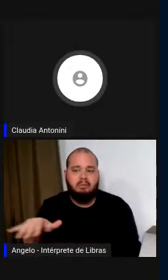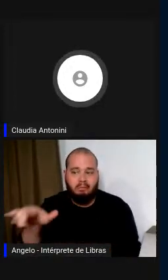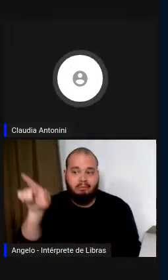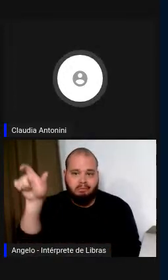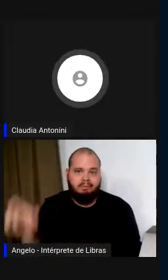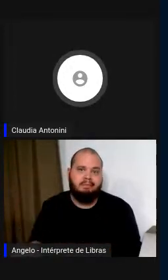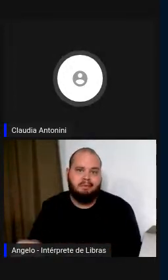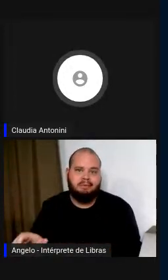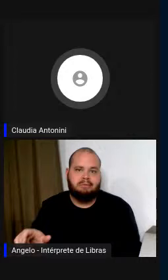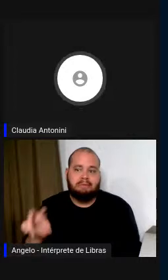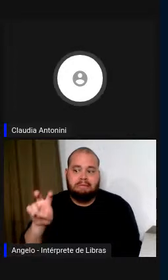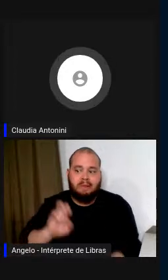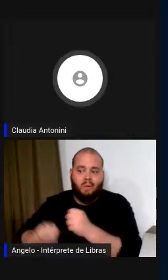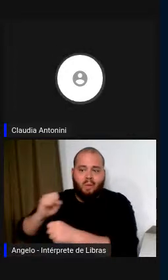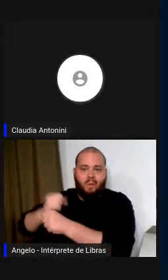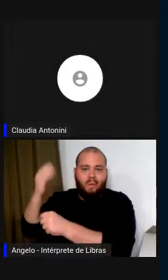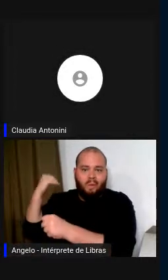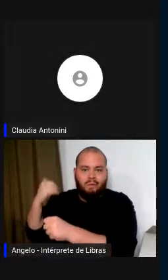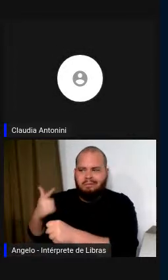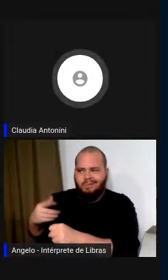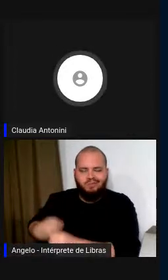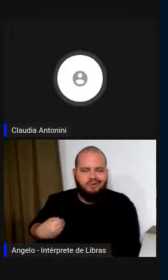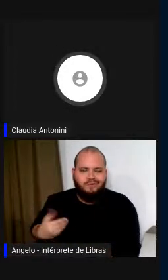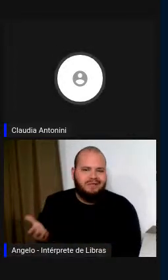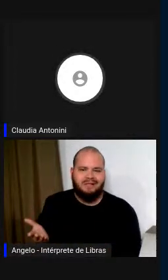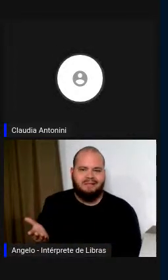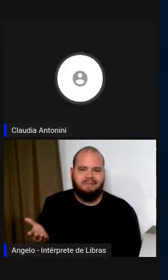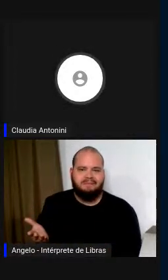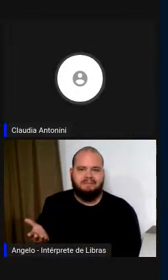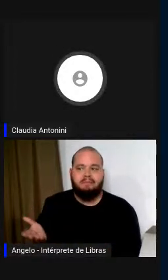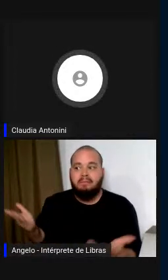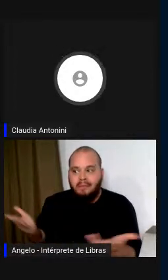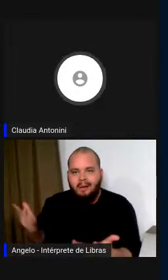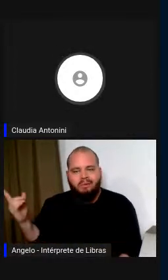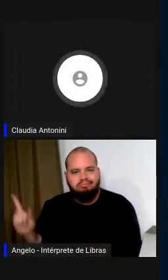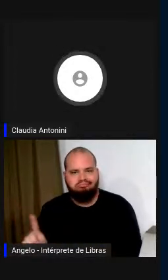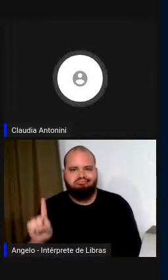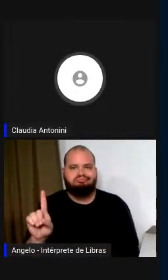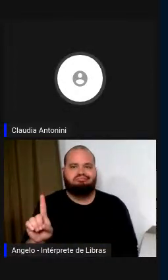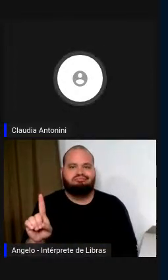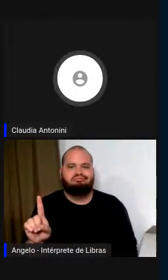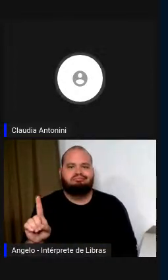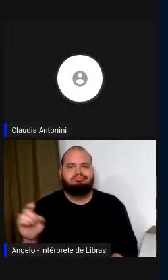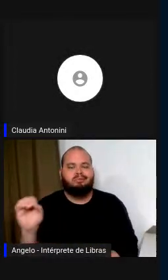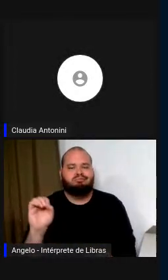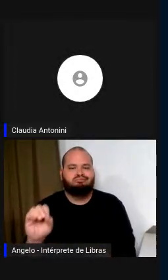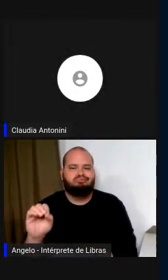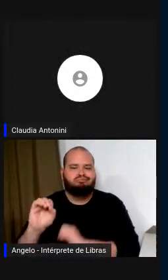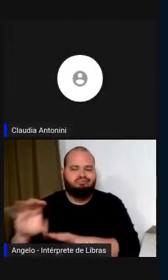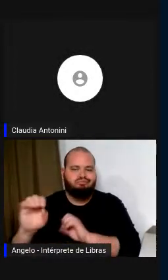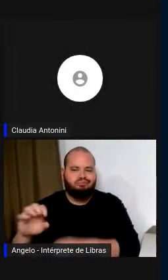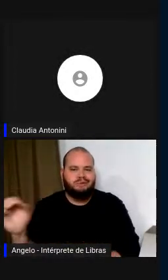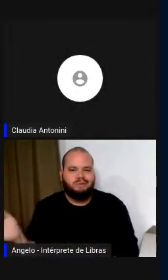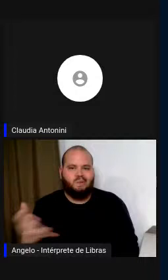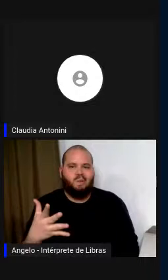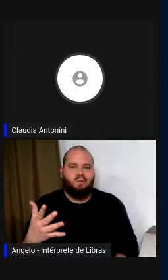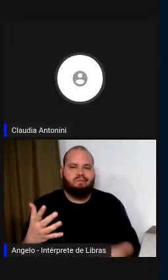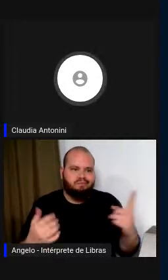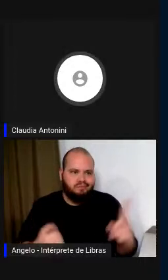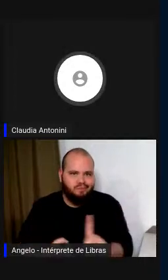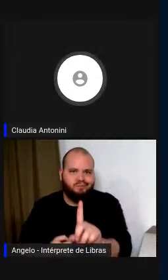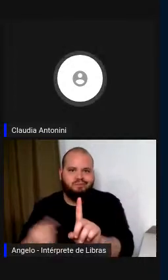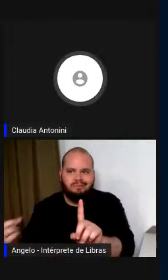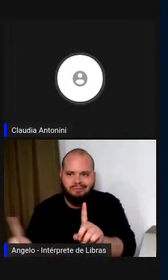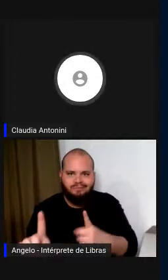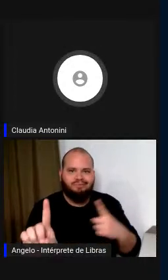cinco anos atrás não existia e, como esta, existirão outras figuras. É verdade? We're